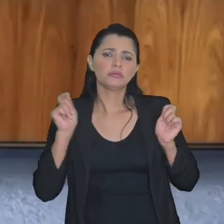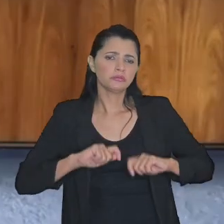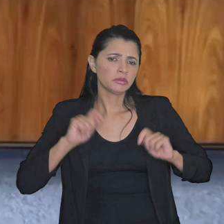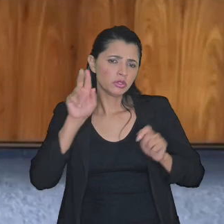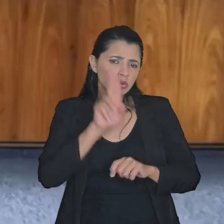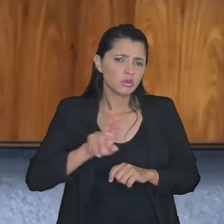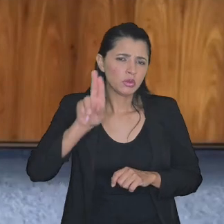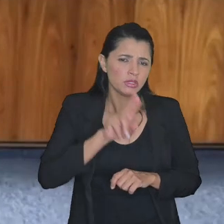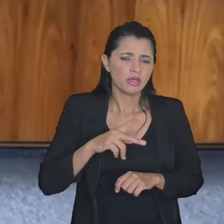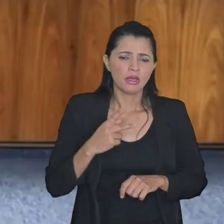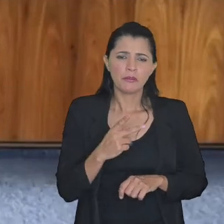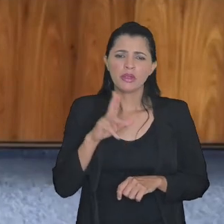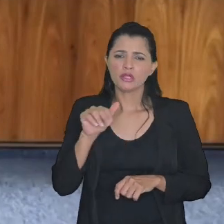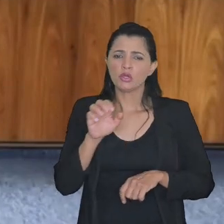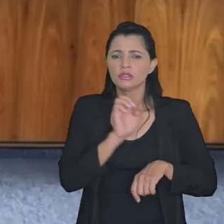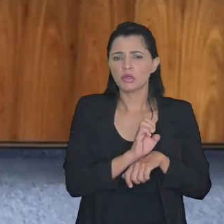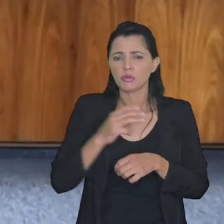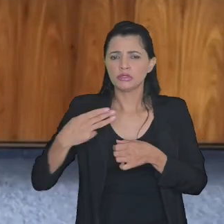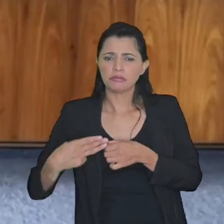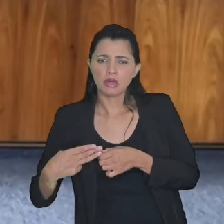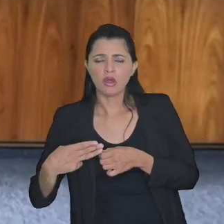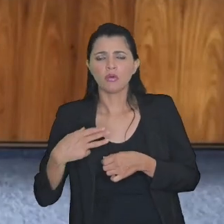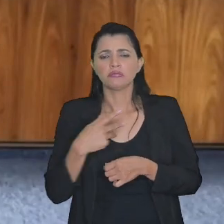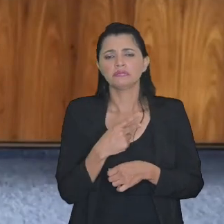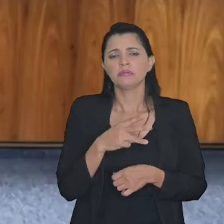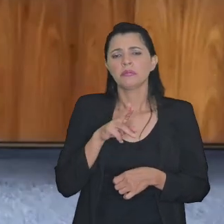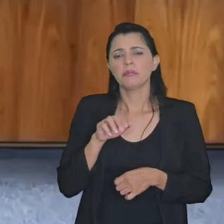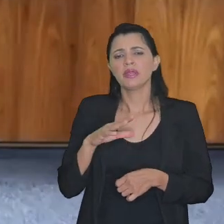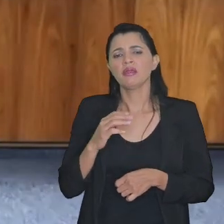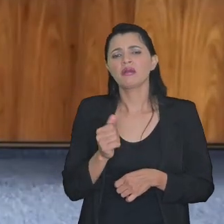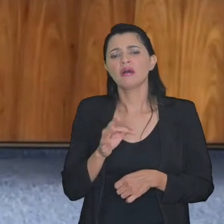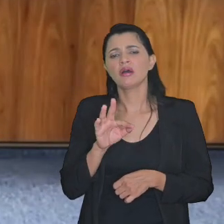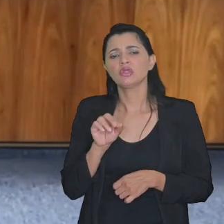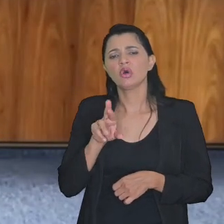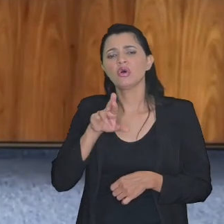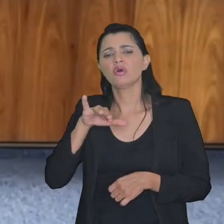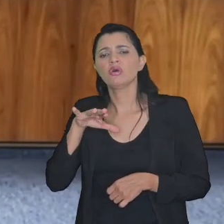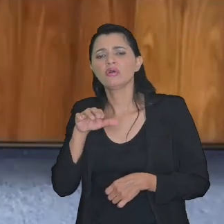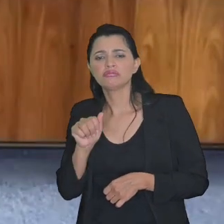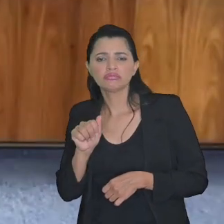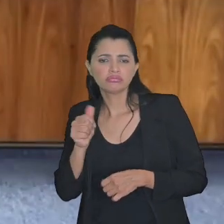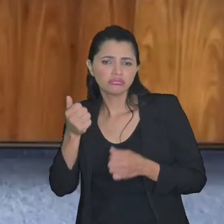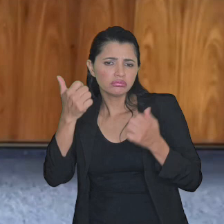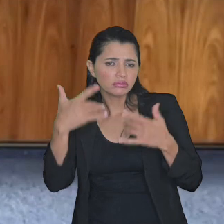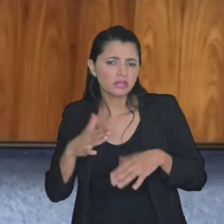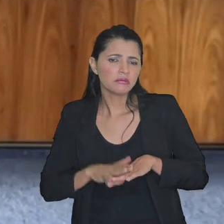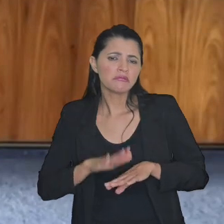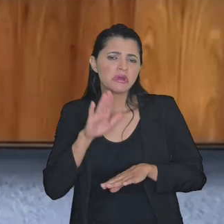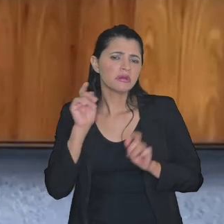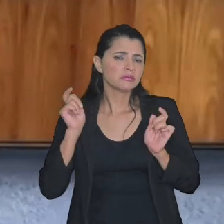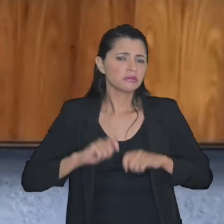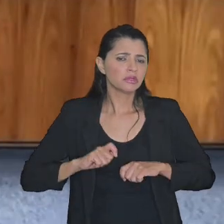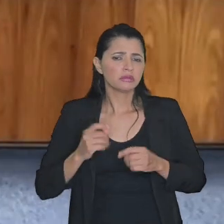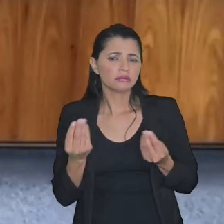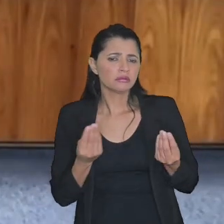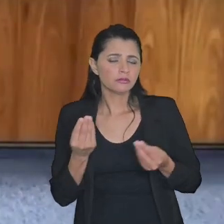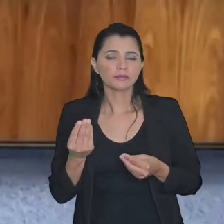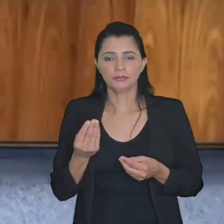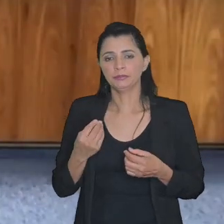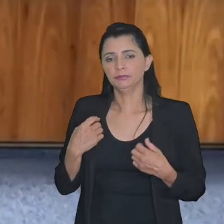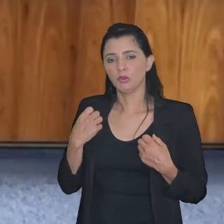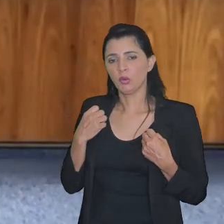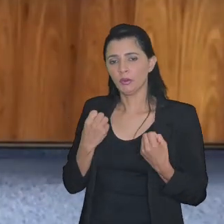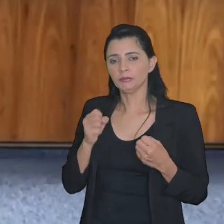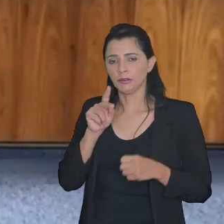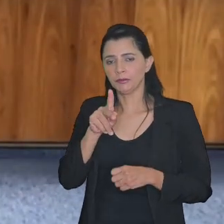possibilidade de utilizar precatórios estaduais ou municipais e ela pede se poderia esclarecer um pouco mais essa possibilidade vamos